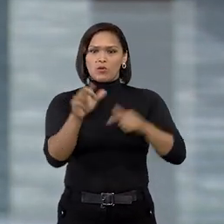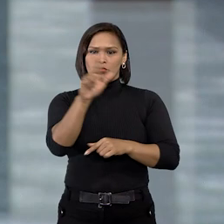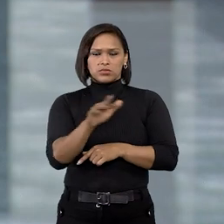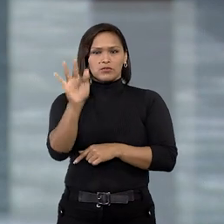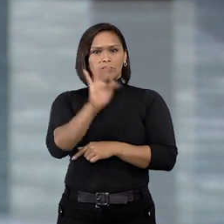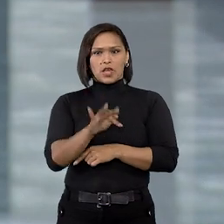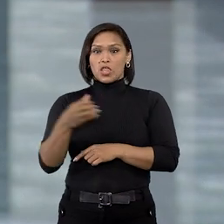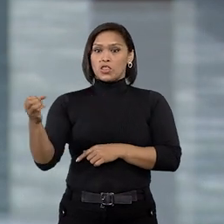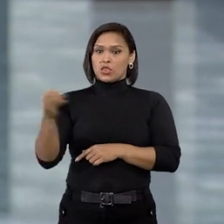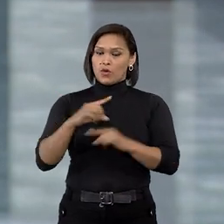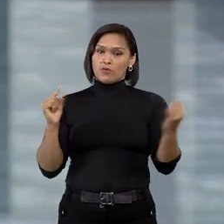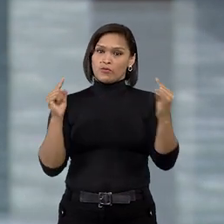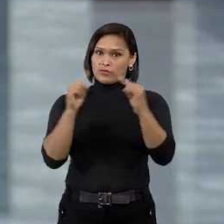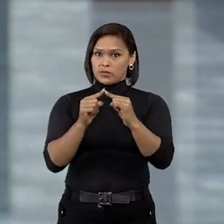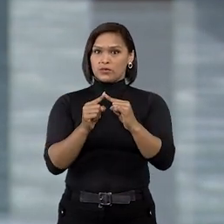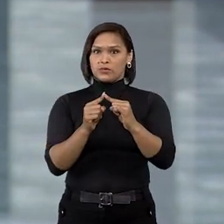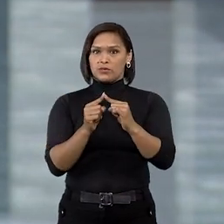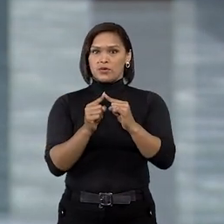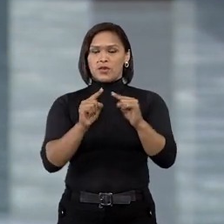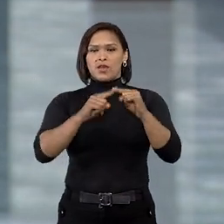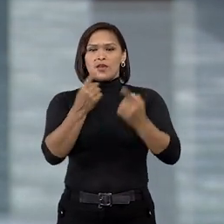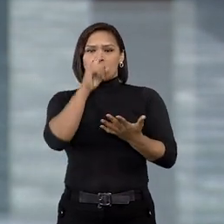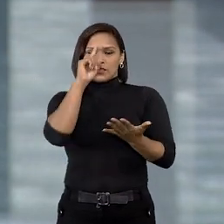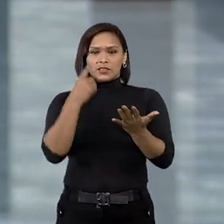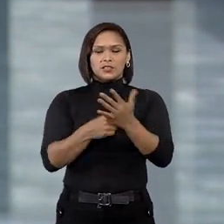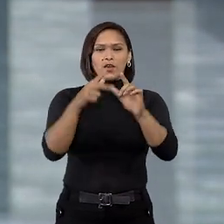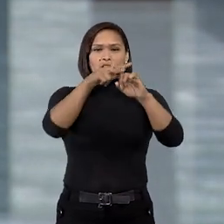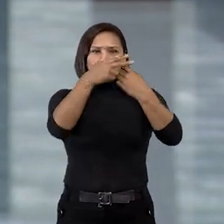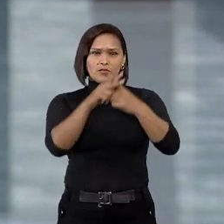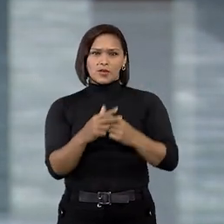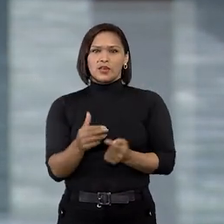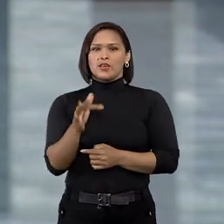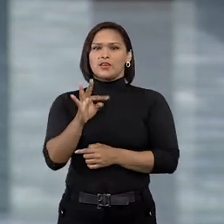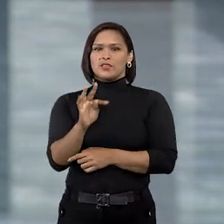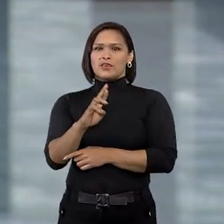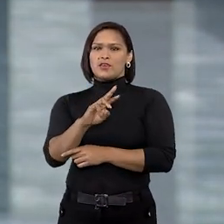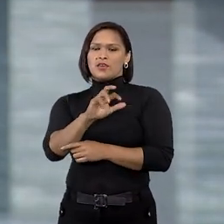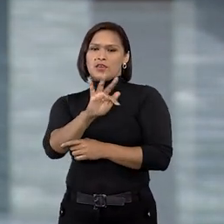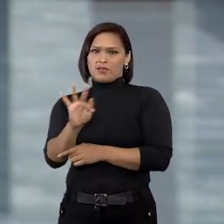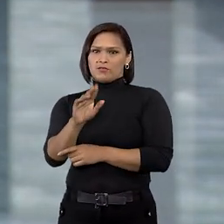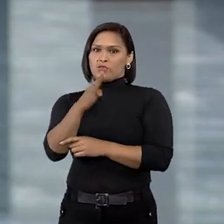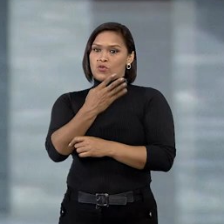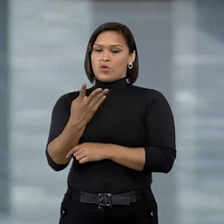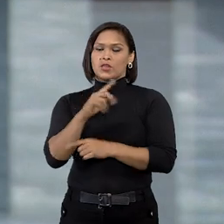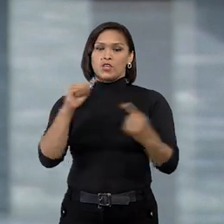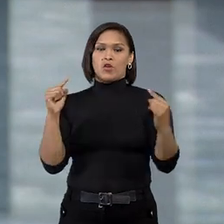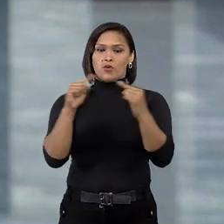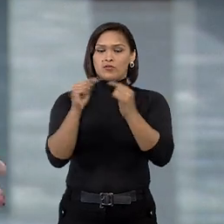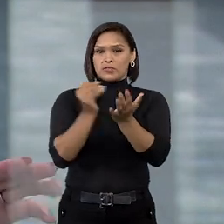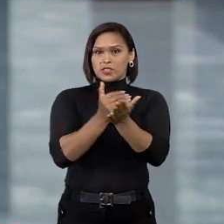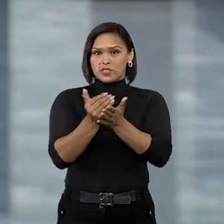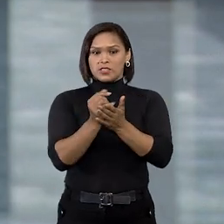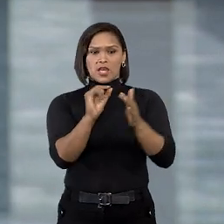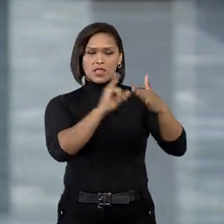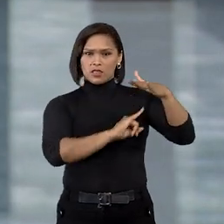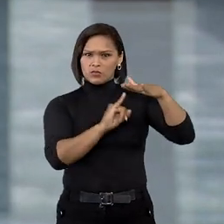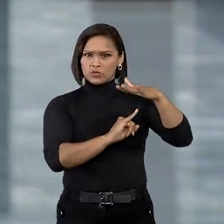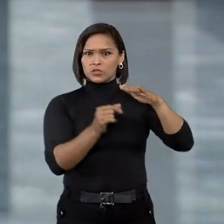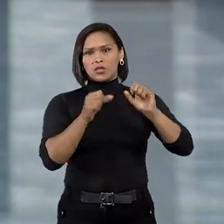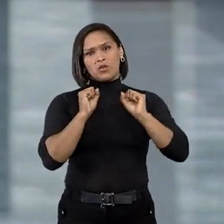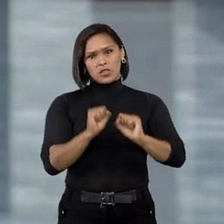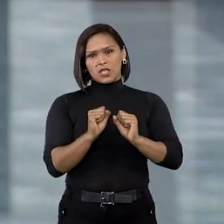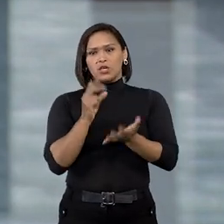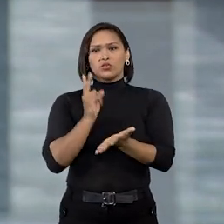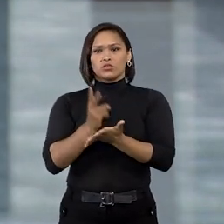caracteriza novo vínculo. A decisão foi reformada no TRF4 por considerar que o vínculo iniciado em uma instituição